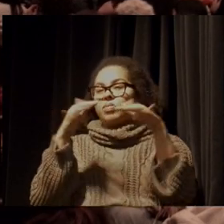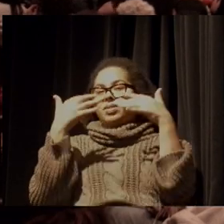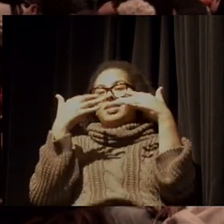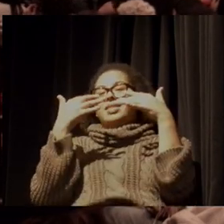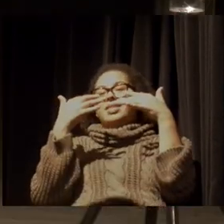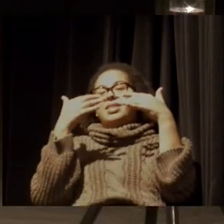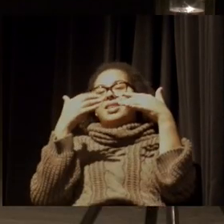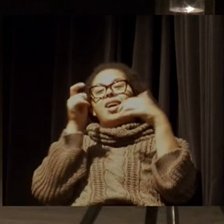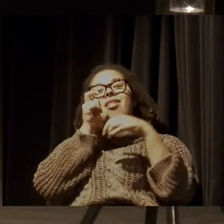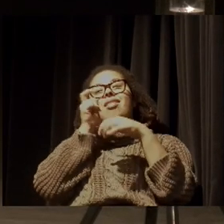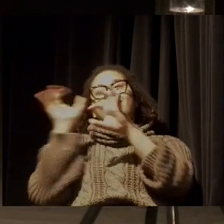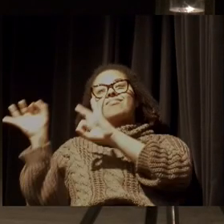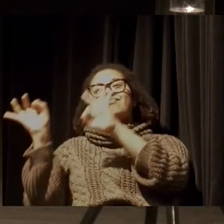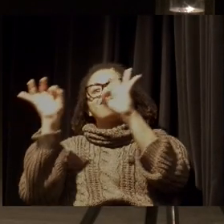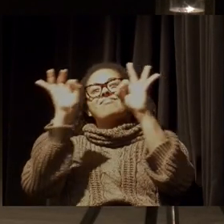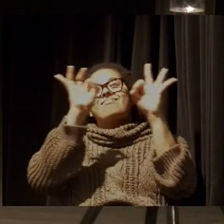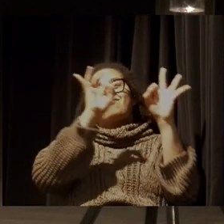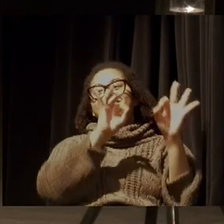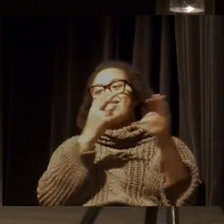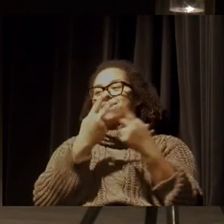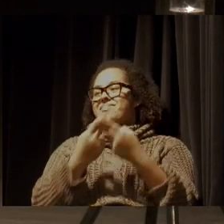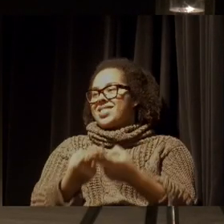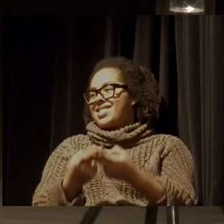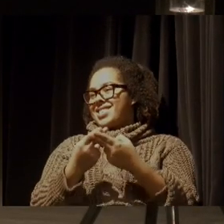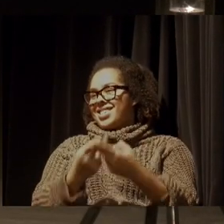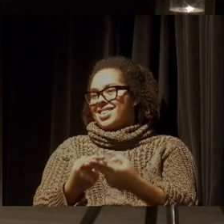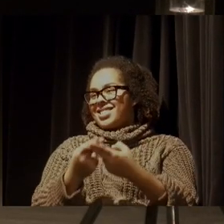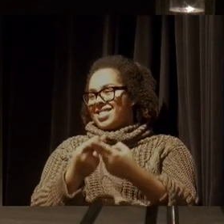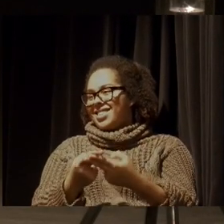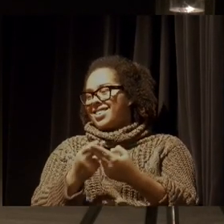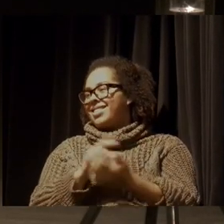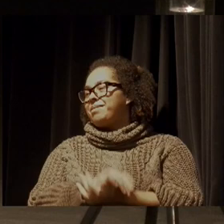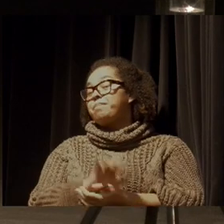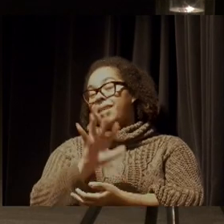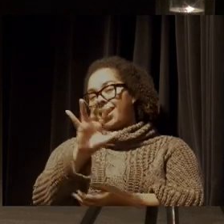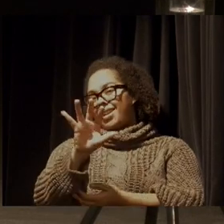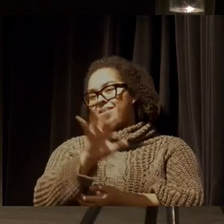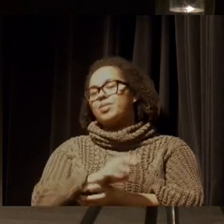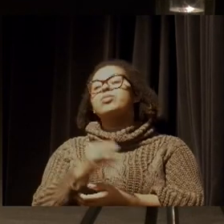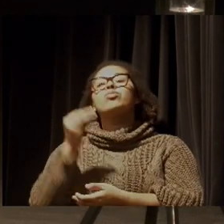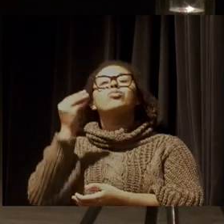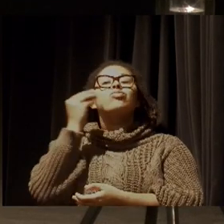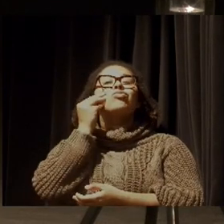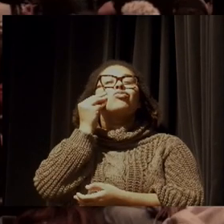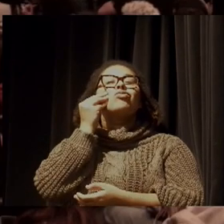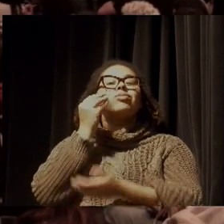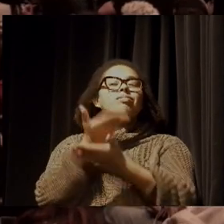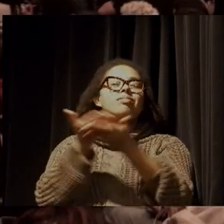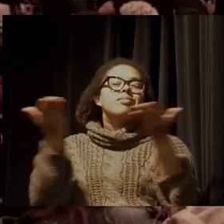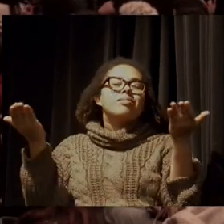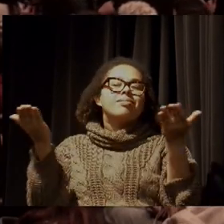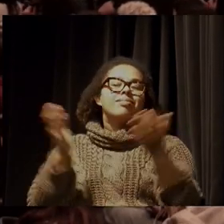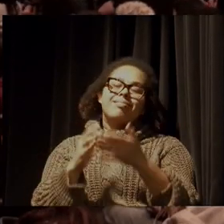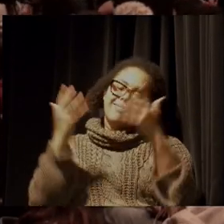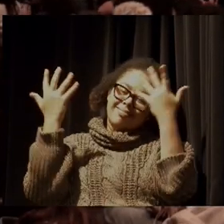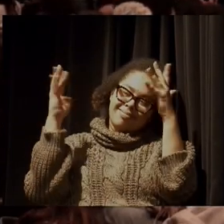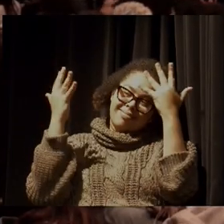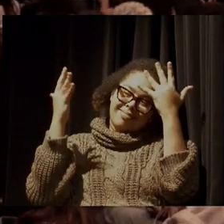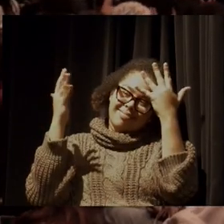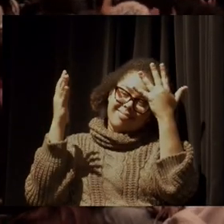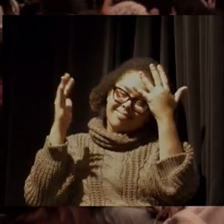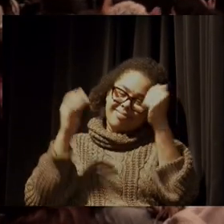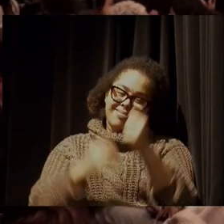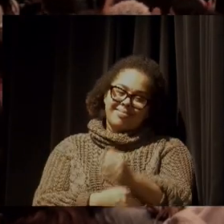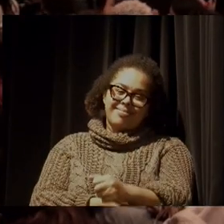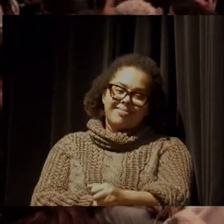paciência. E é isso. Um beijo para todo mundo. Obrigado, Angela.